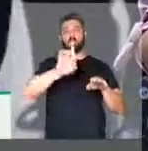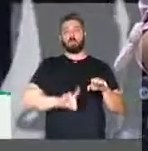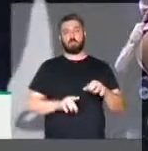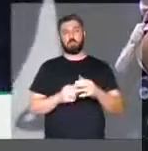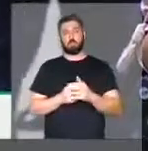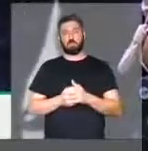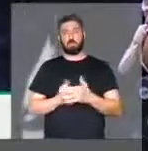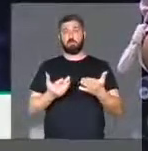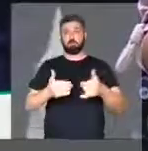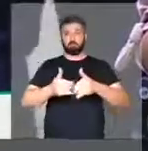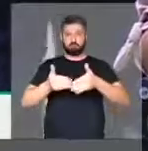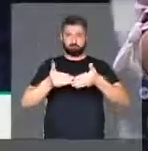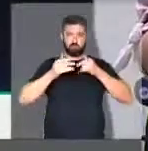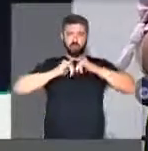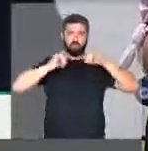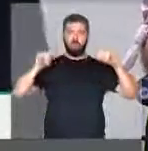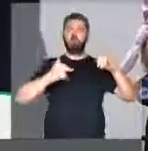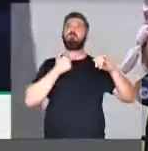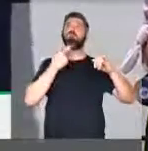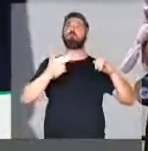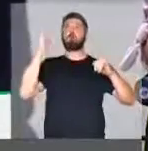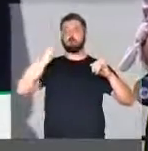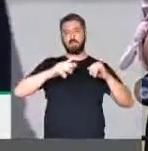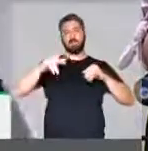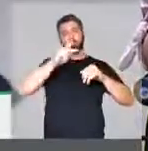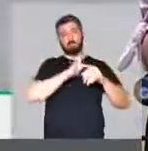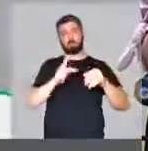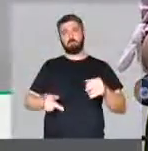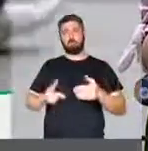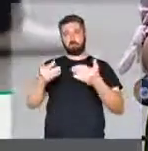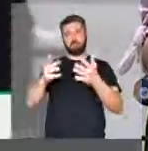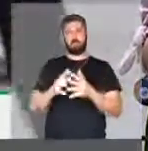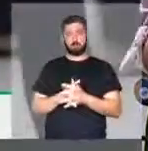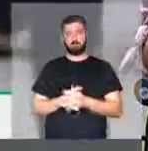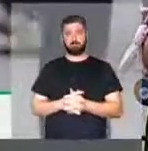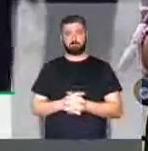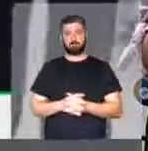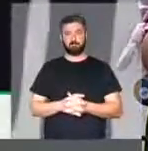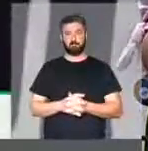Peço a divulgação na voz do Brasil, senhor presidente, dessa nossa fala. Floriano.